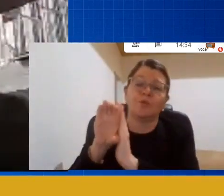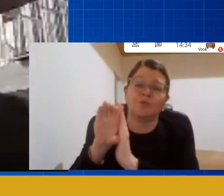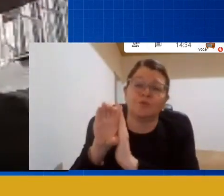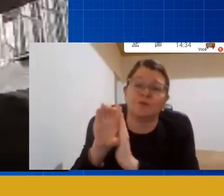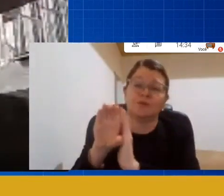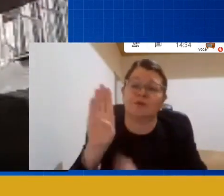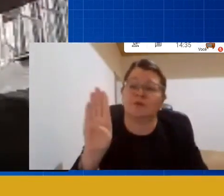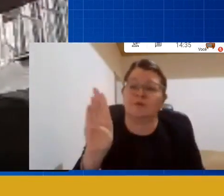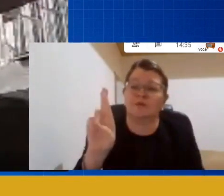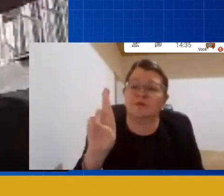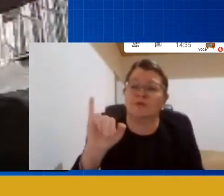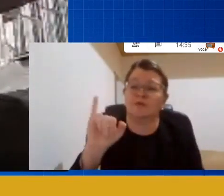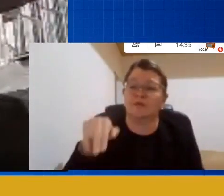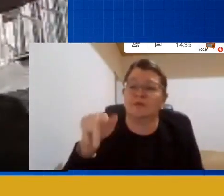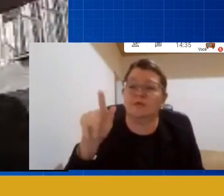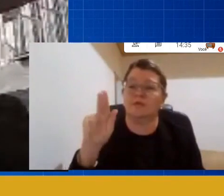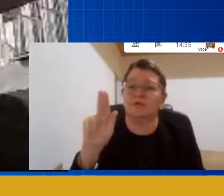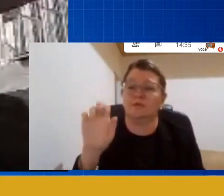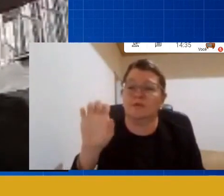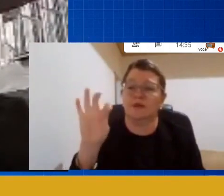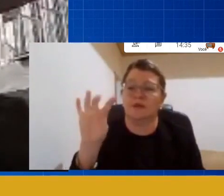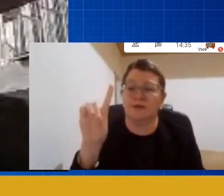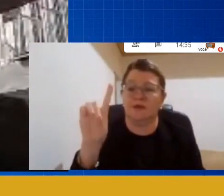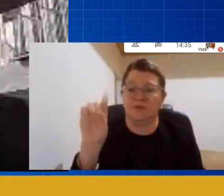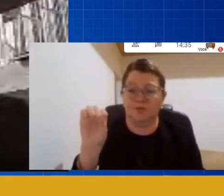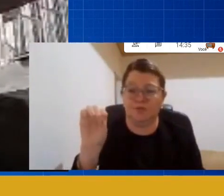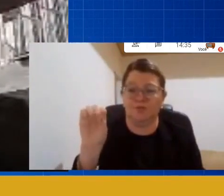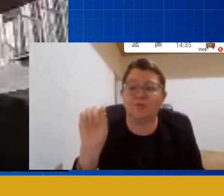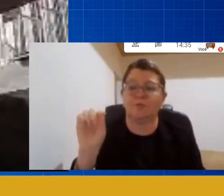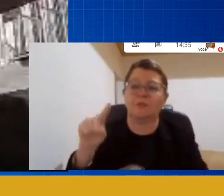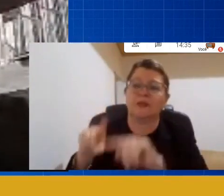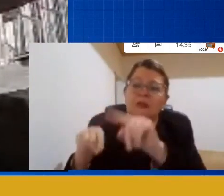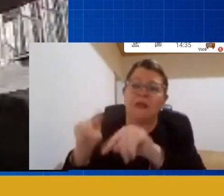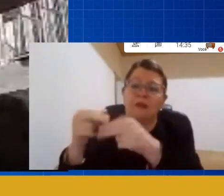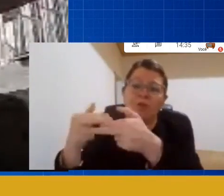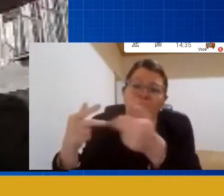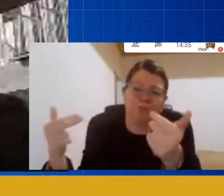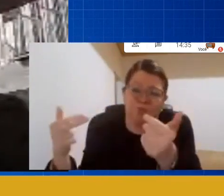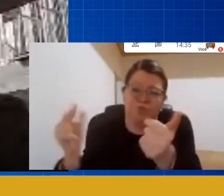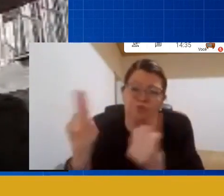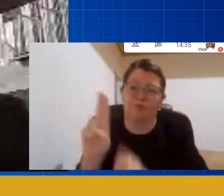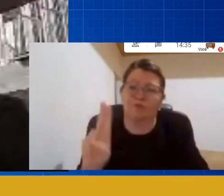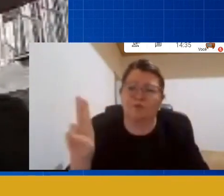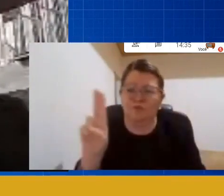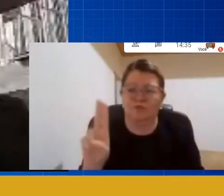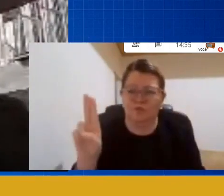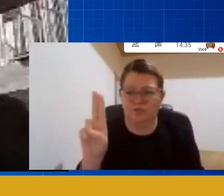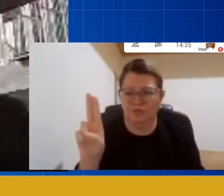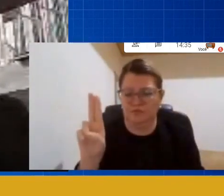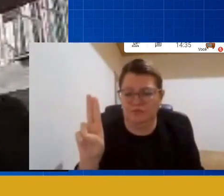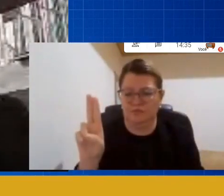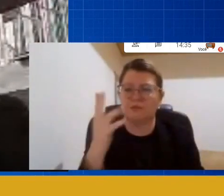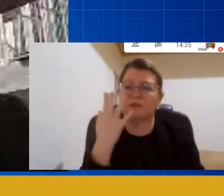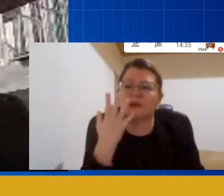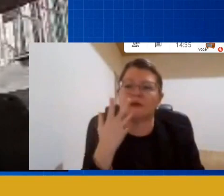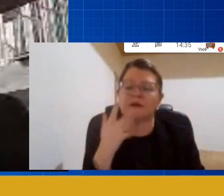brinquedo para a criança é o que ela usa para brincar não é aquilo que a indústria diz que é brinquedo